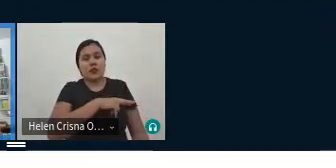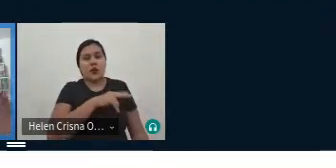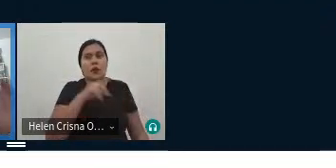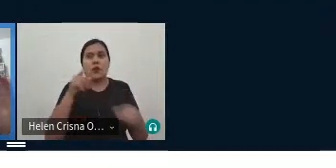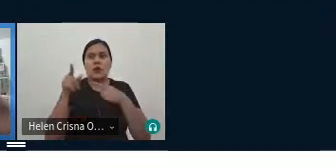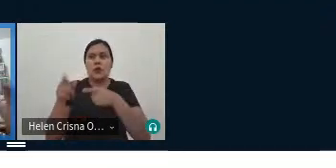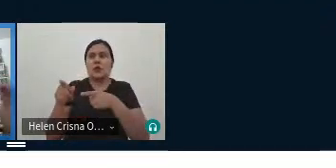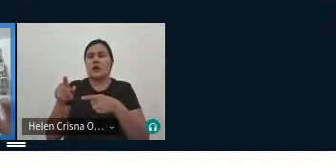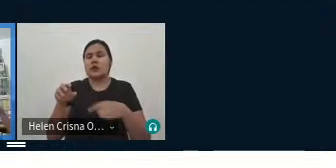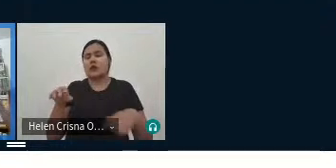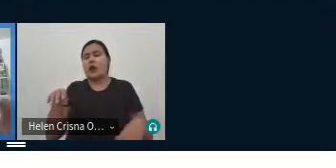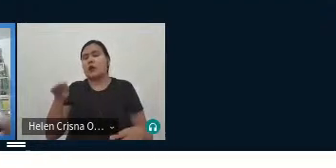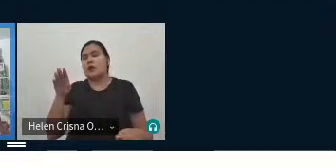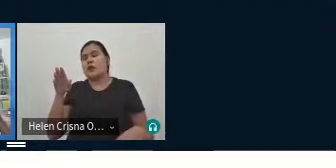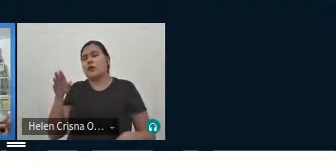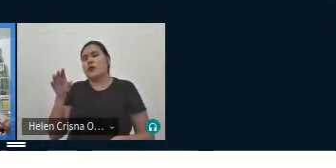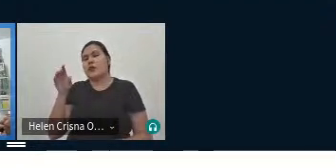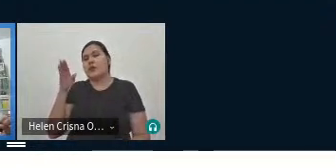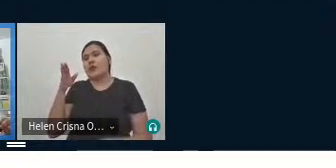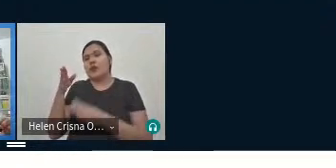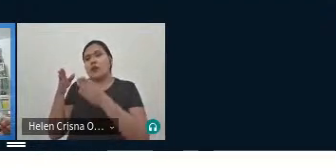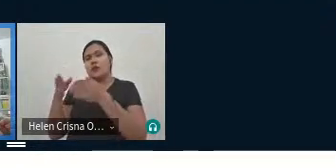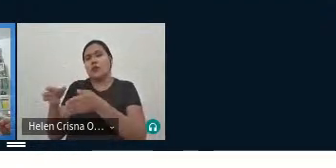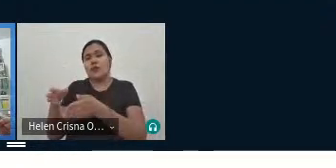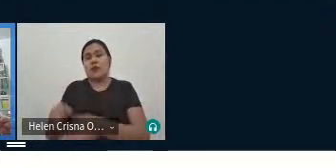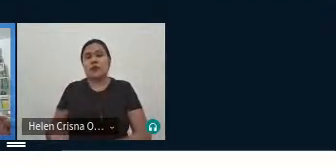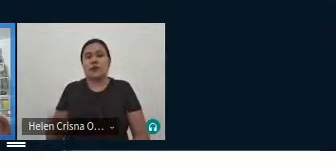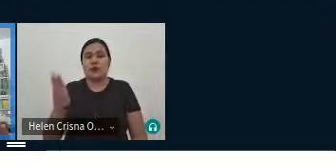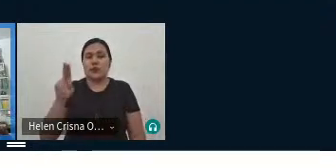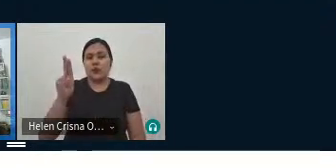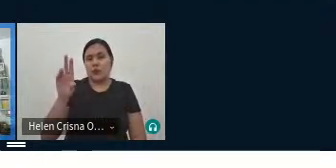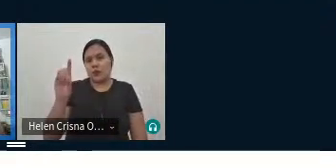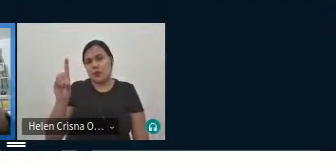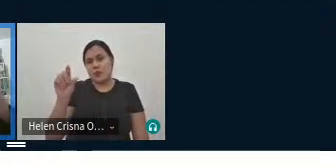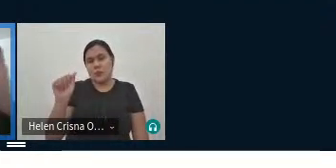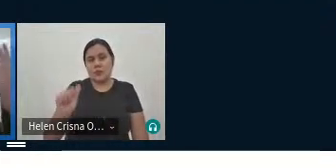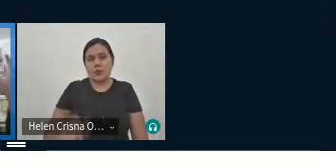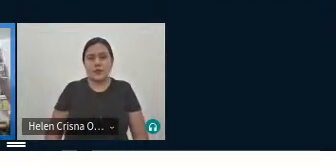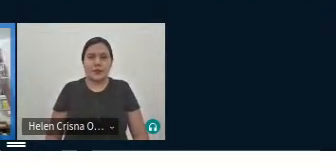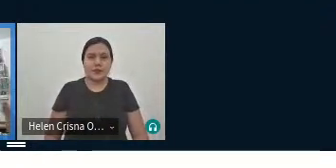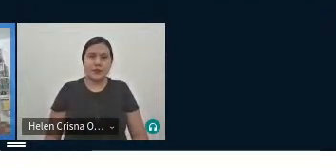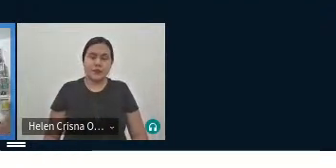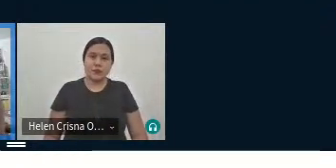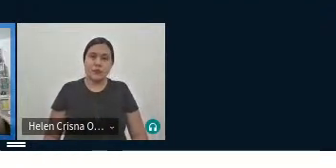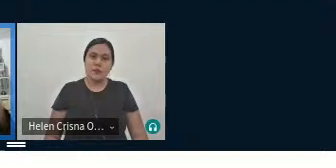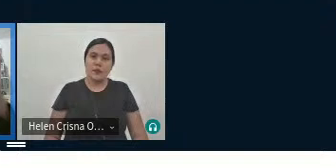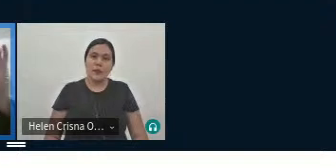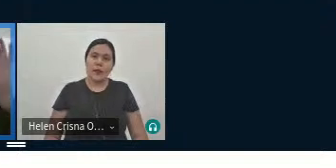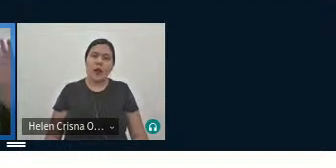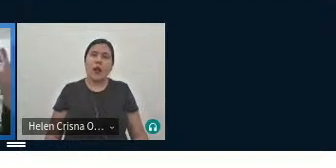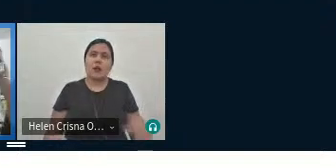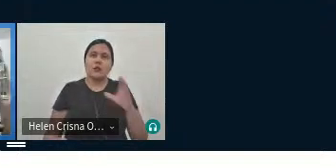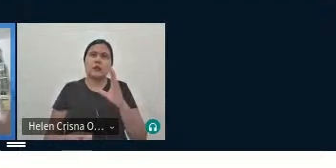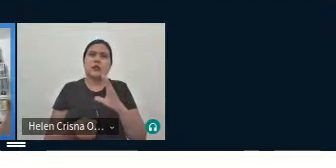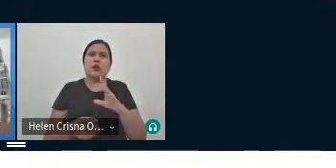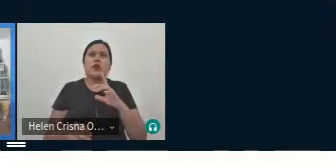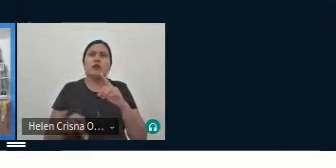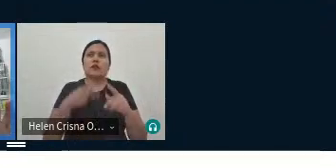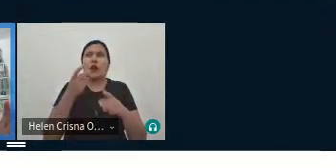se você observar a obra do escritório Osmanins, ele fala dessa cosmologia da criação, da